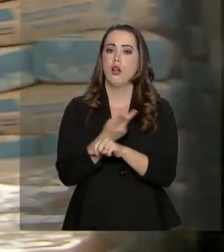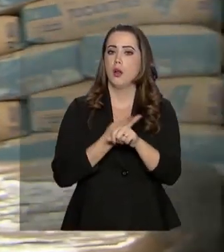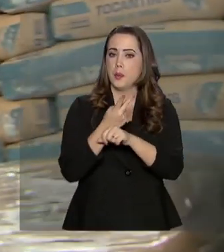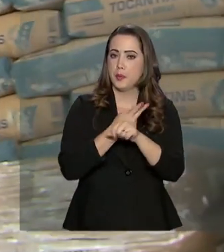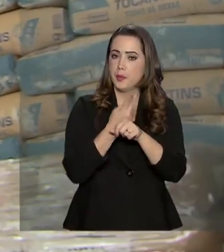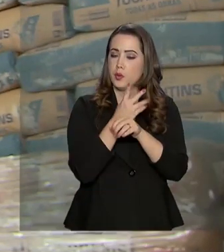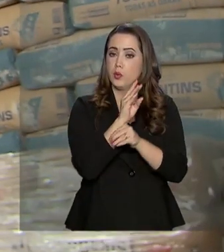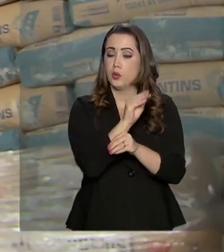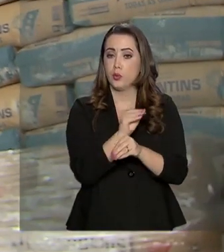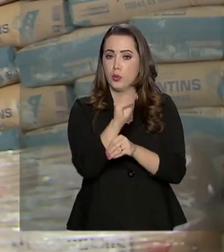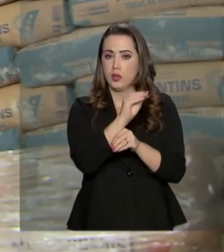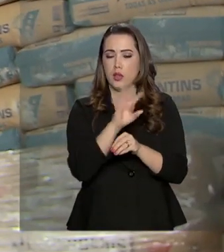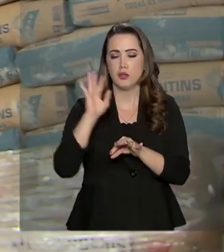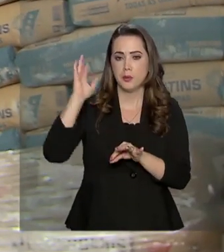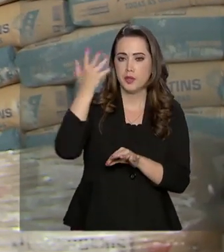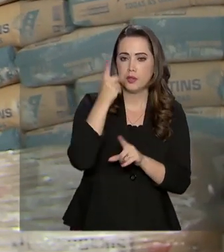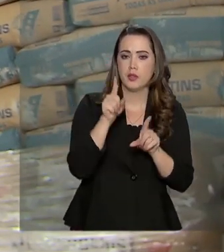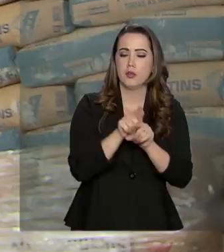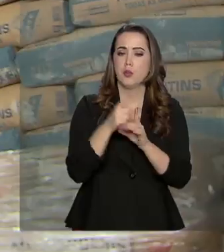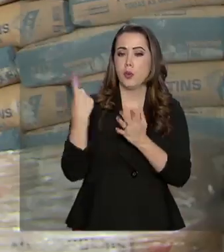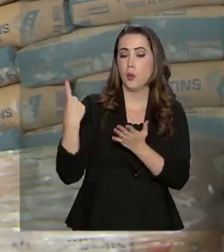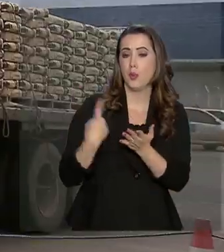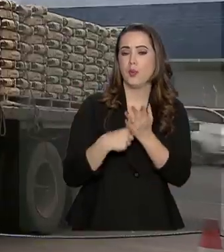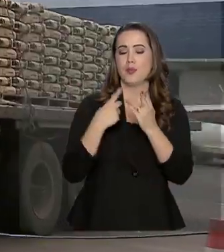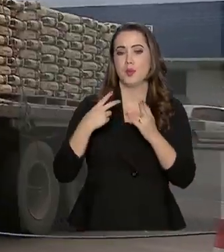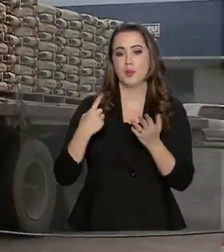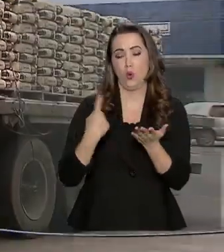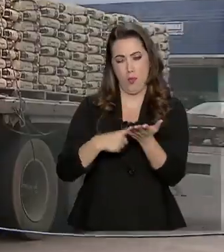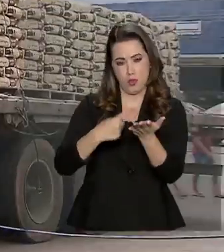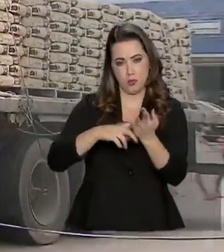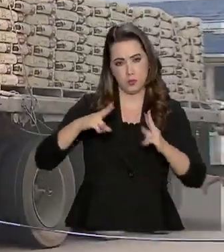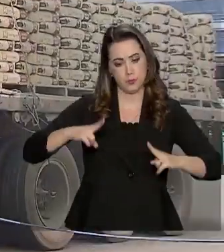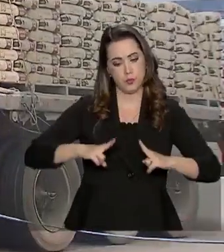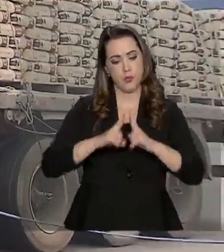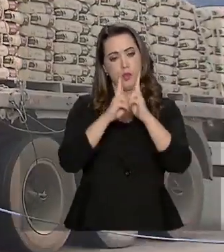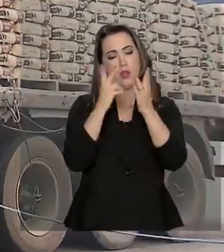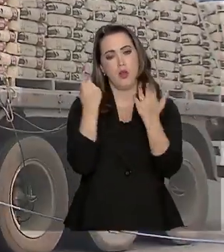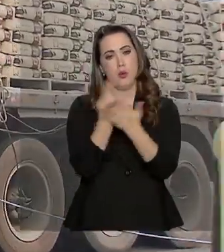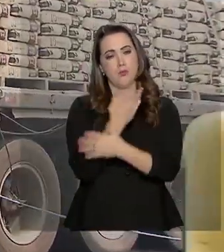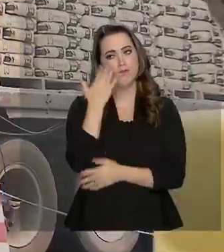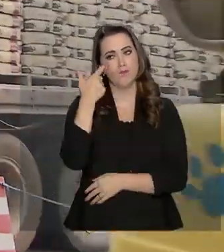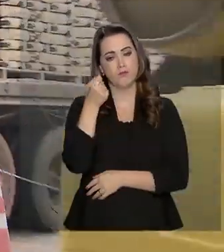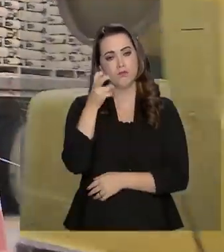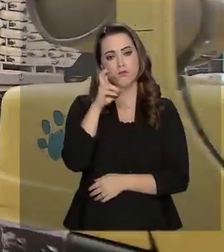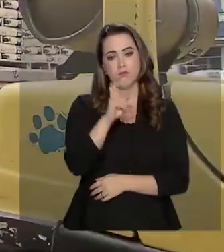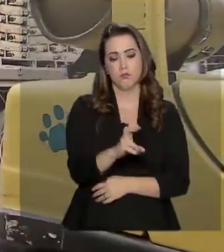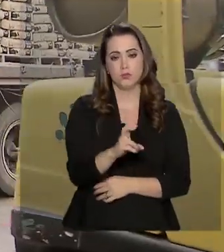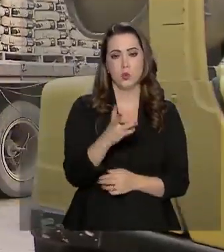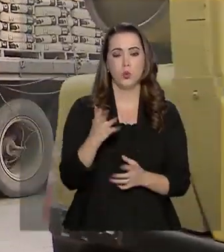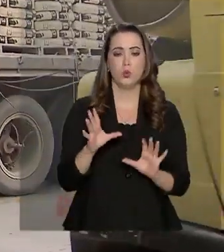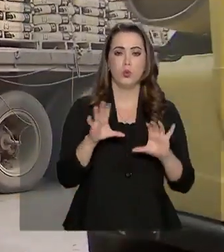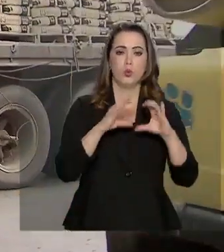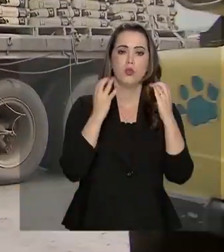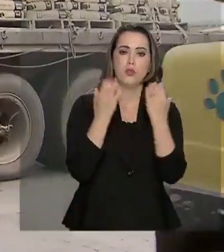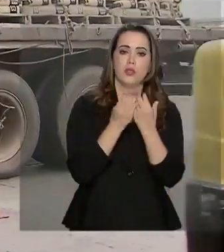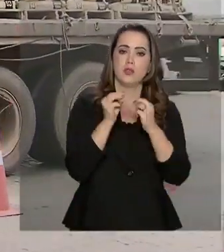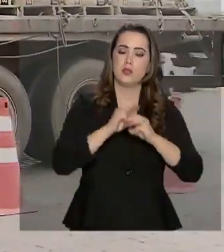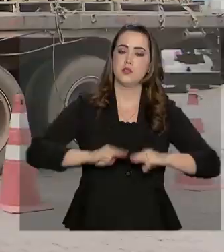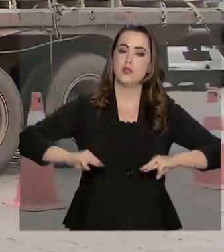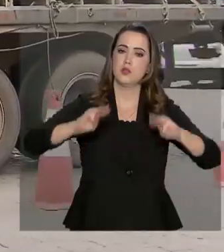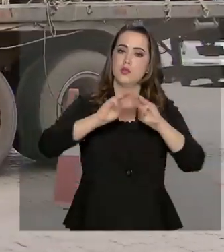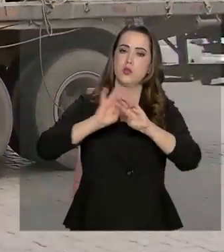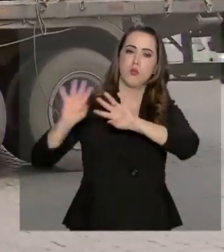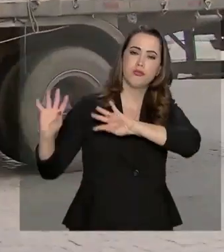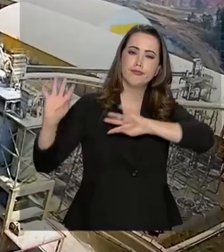contribui para o cumprimento do Acordo de Paris, negociado em 2015 na Conferência das Nações Unidas sobre